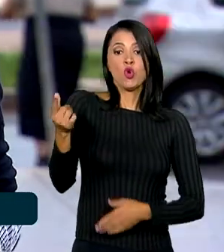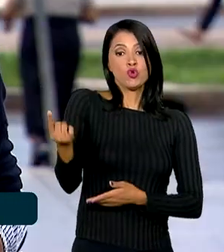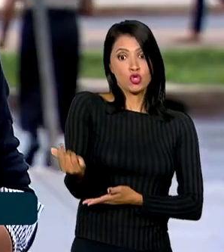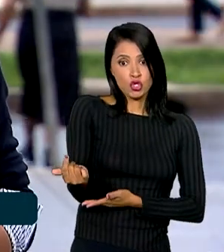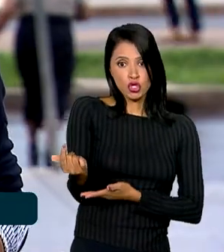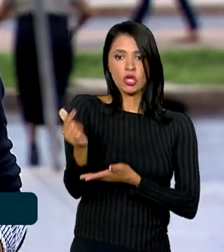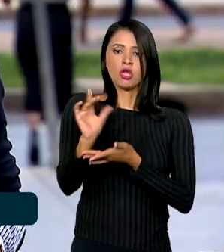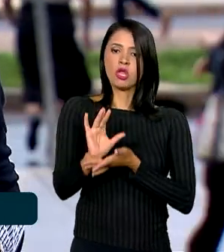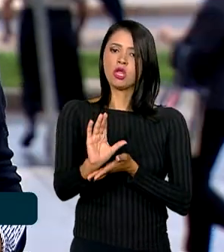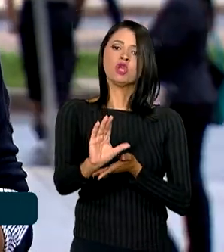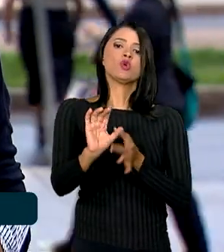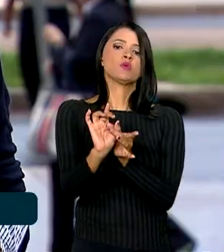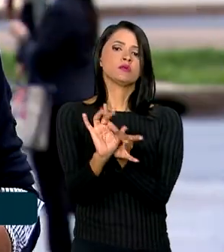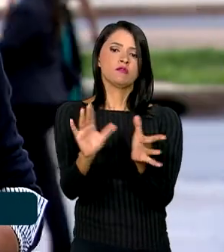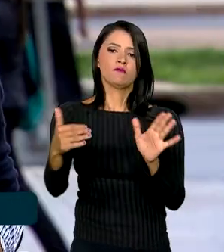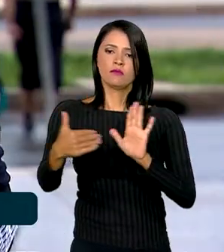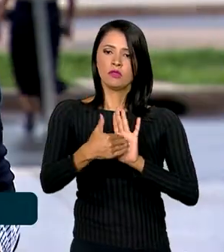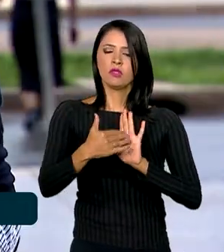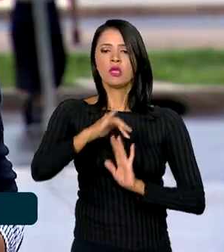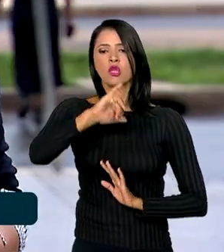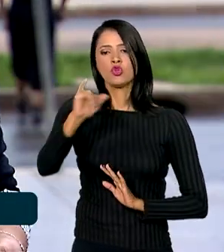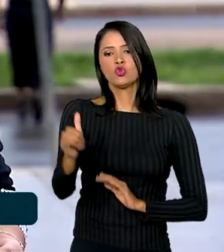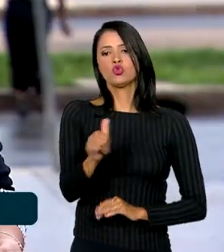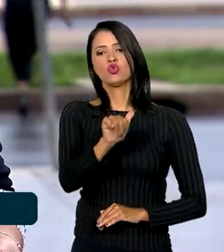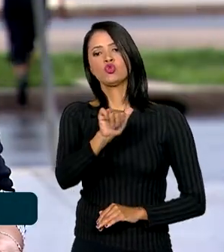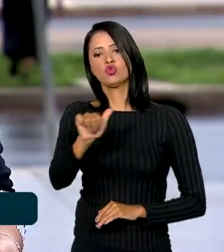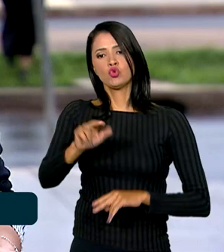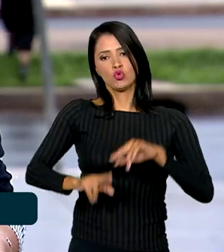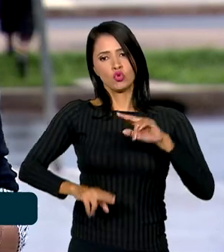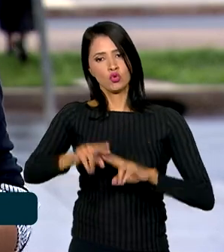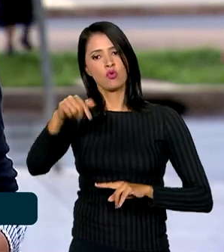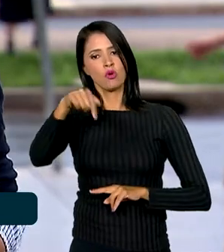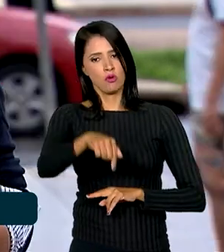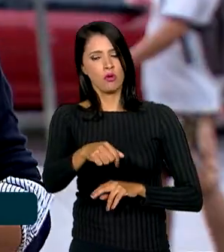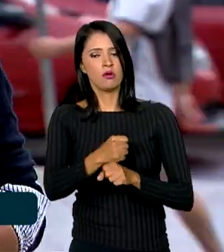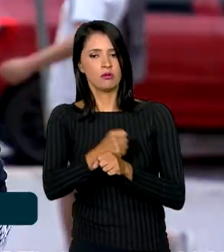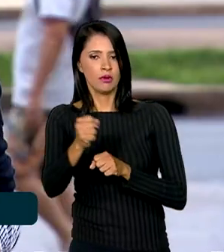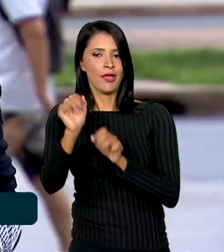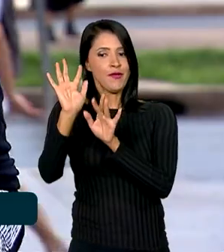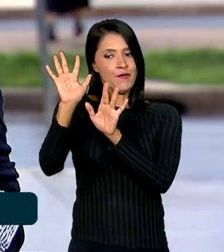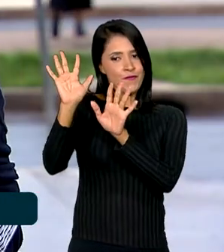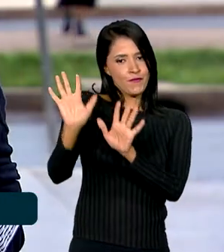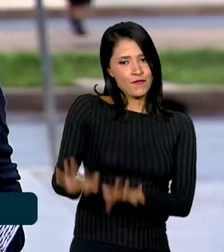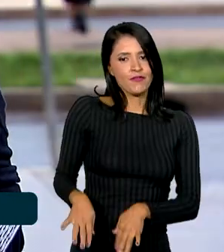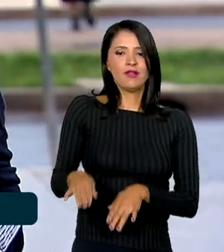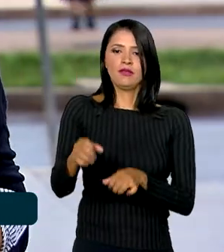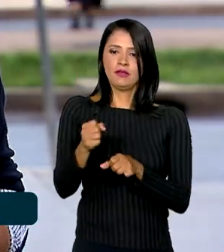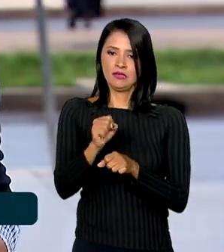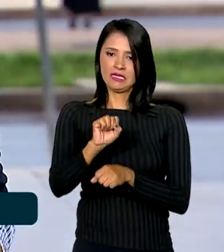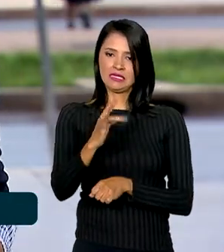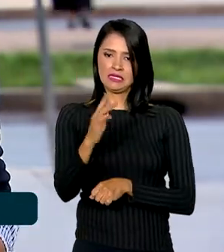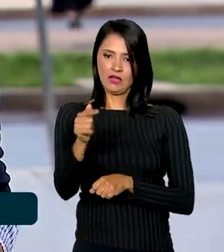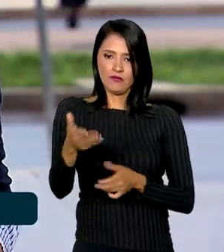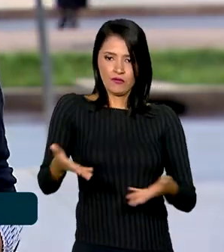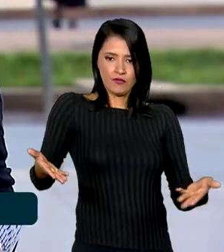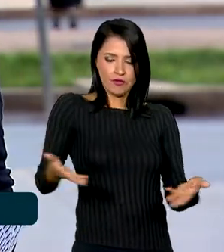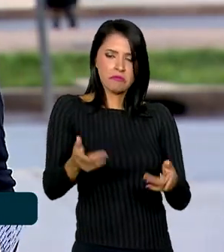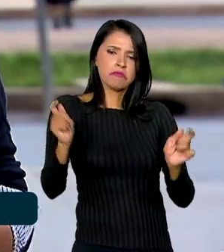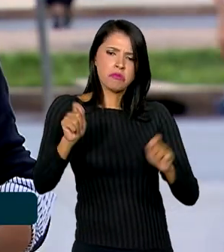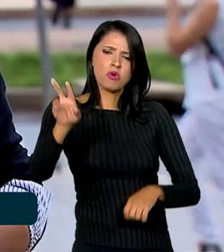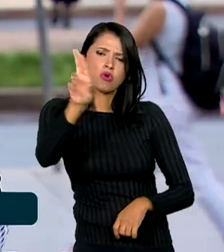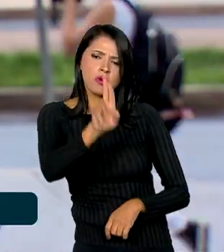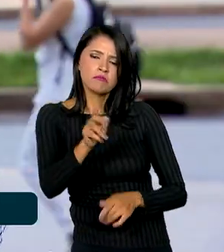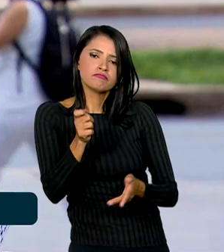estarão disponíveis até junho deste ano, que é quando se encerra a safra atual. E poderão ser utilizados para